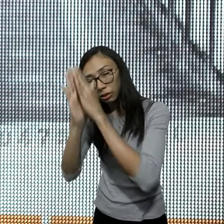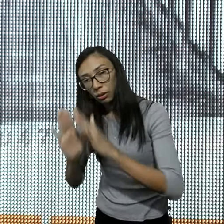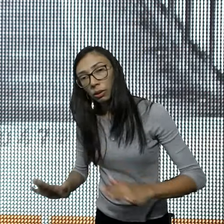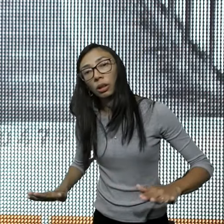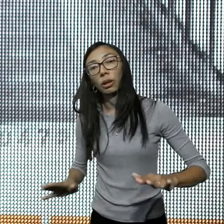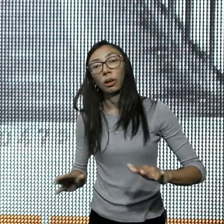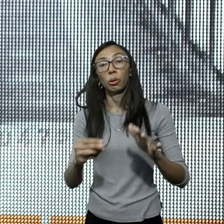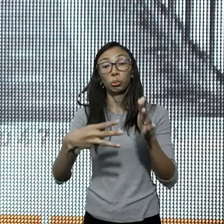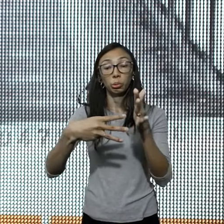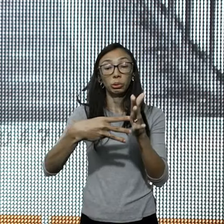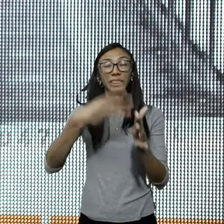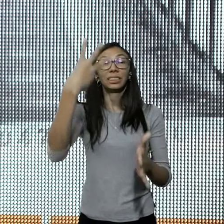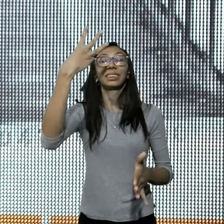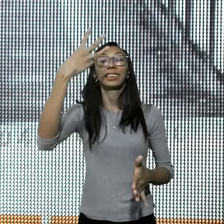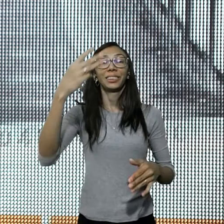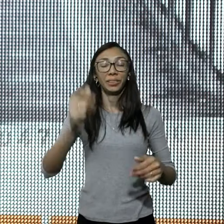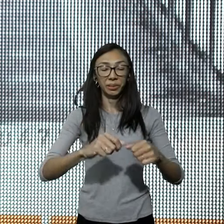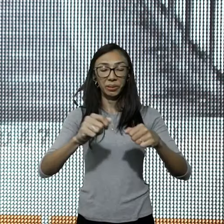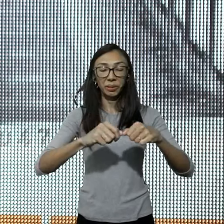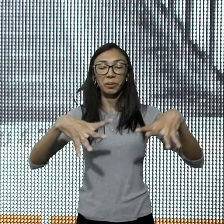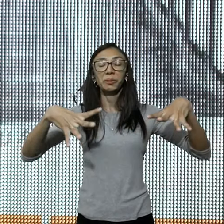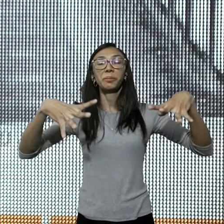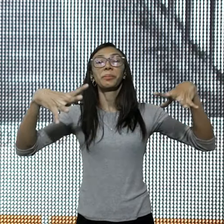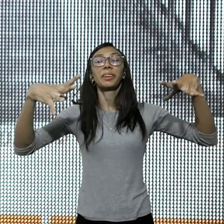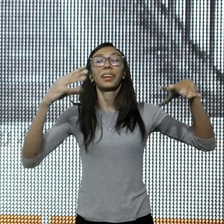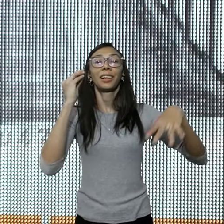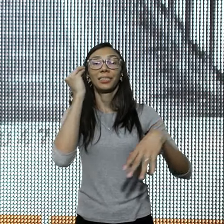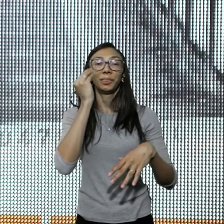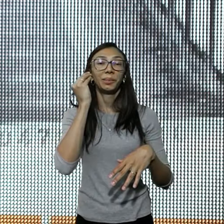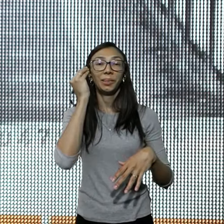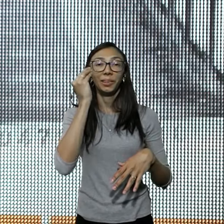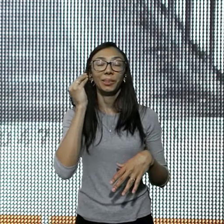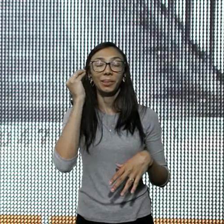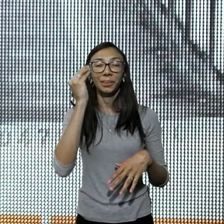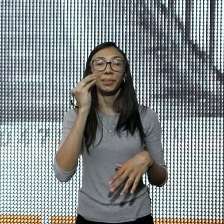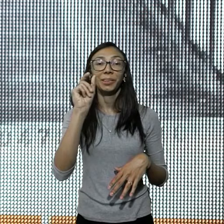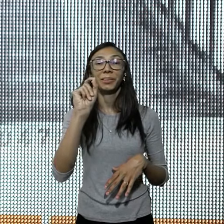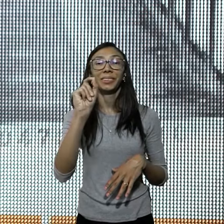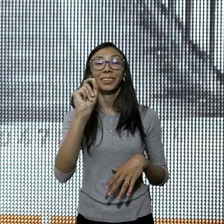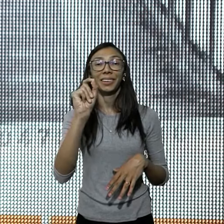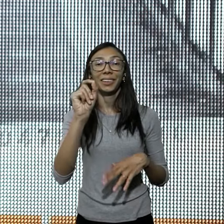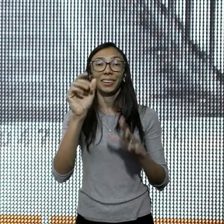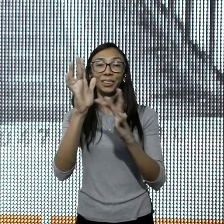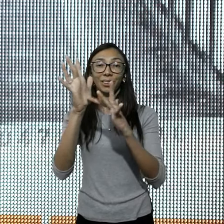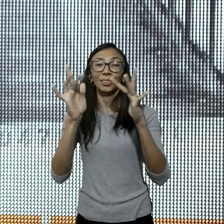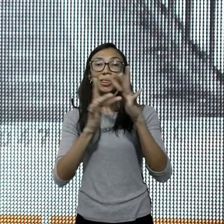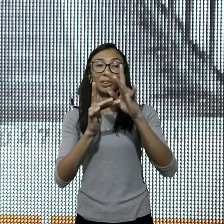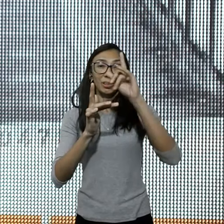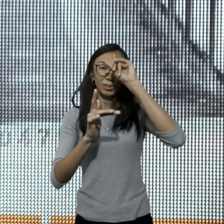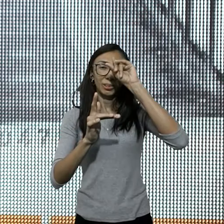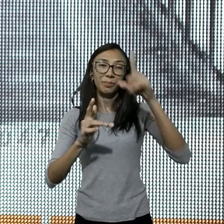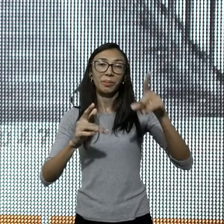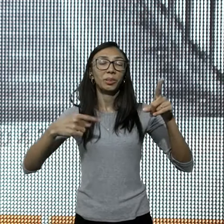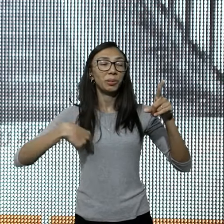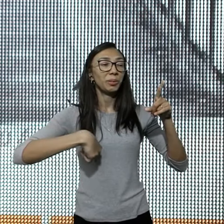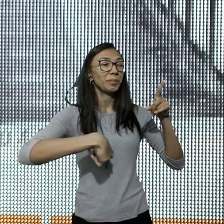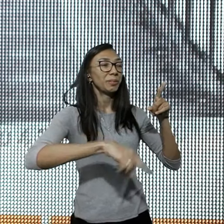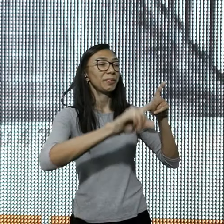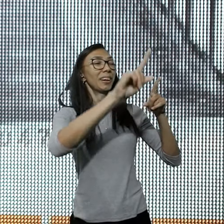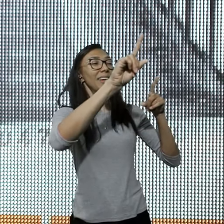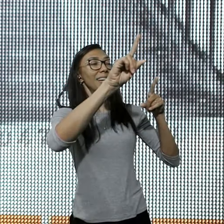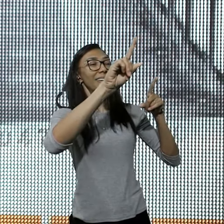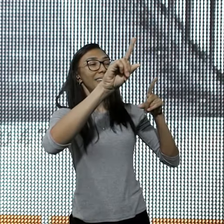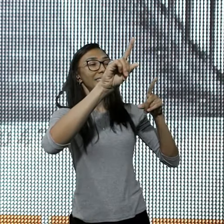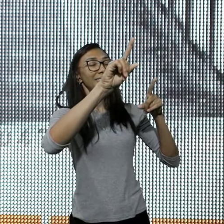este único, homem, samaritano, improvável, experimentou, foi ser enviado, Jesus disse para ele,